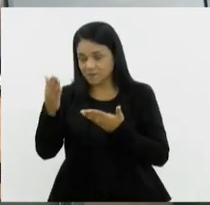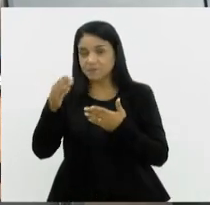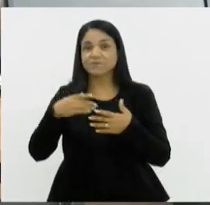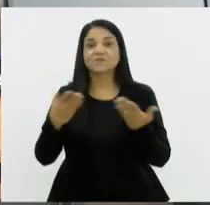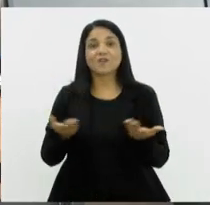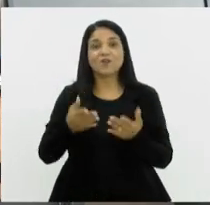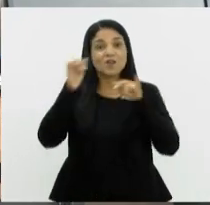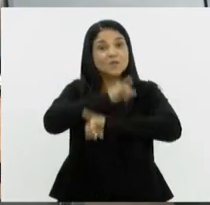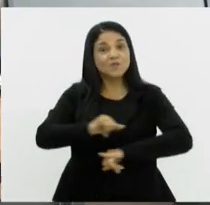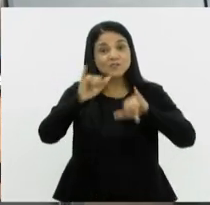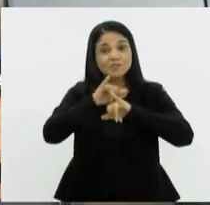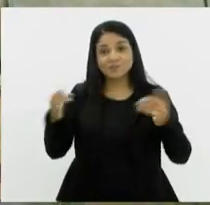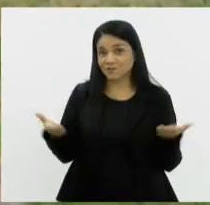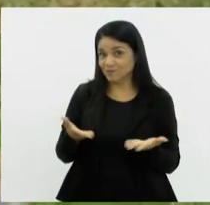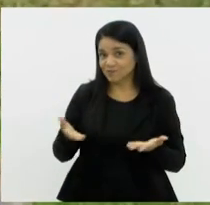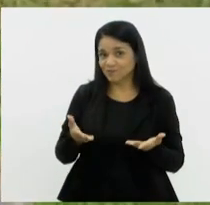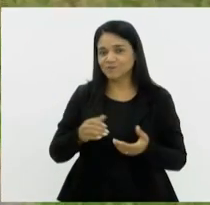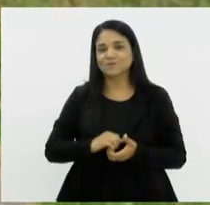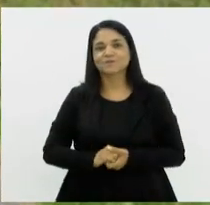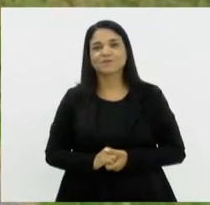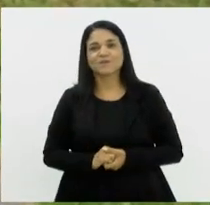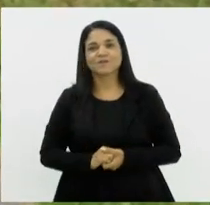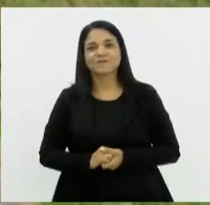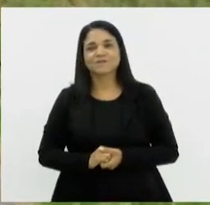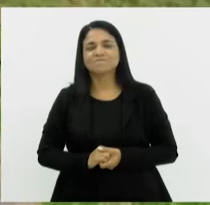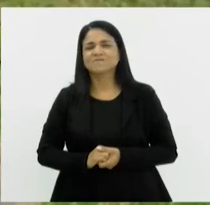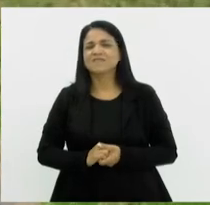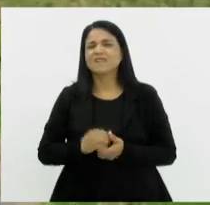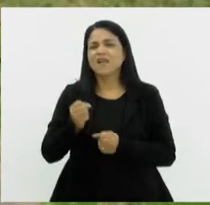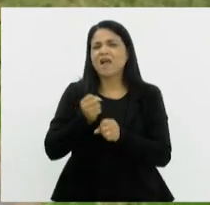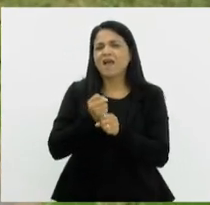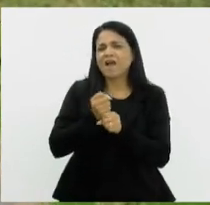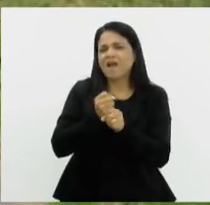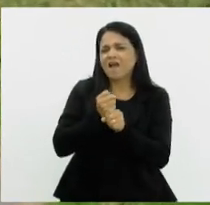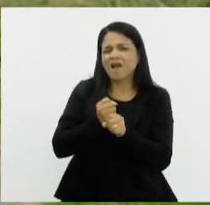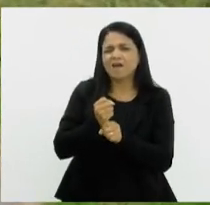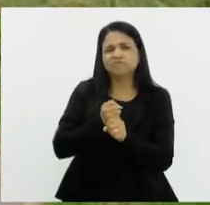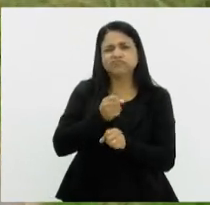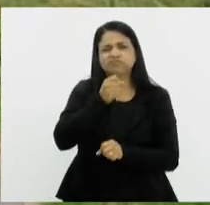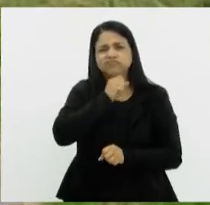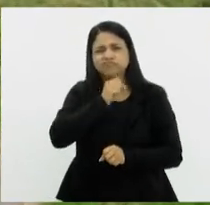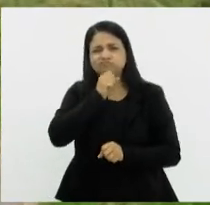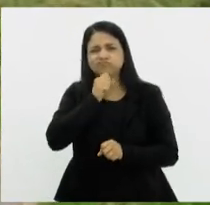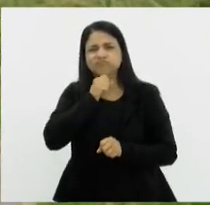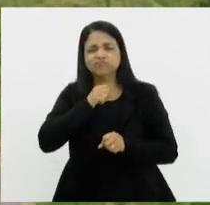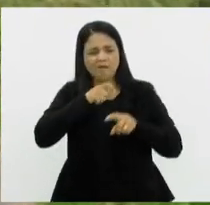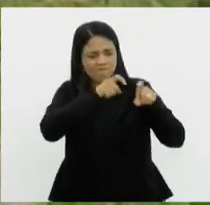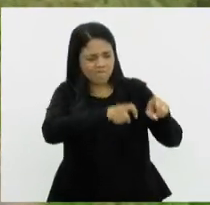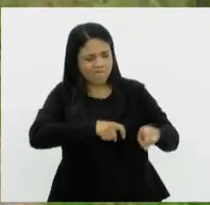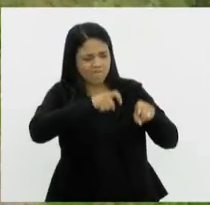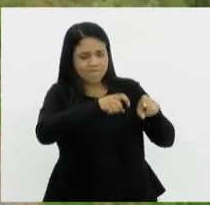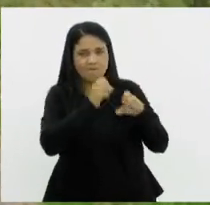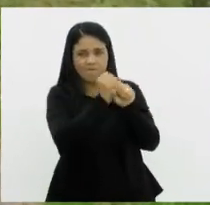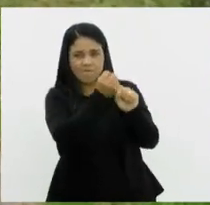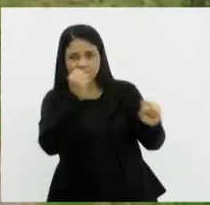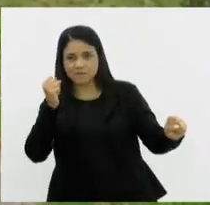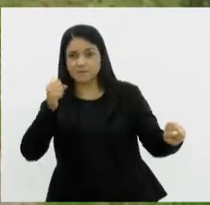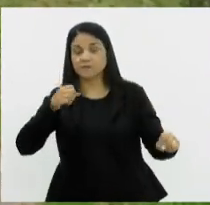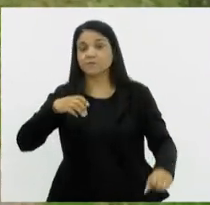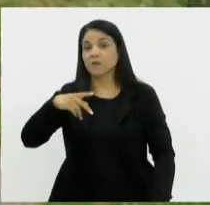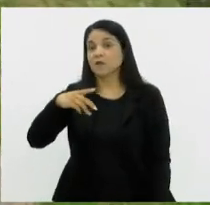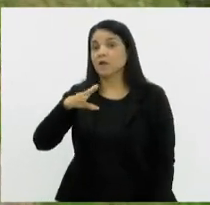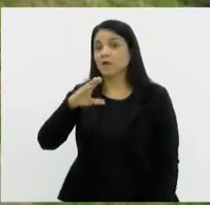giro de notícias de hoje. Uma das mais antigas propriedades rurais do estado do Rio, a fazenda do Capão do Bispo, em Del